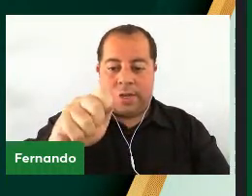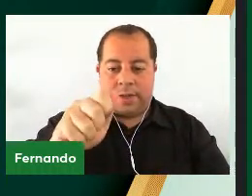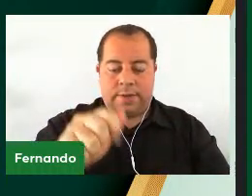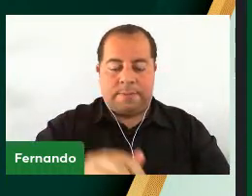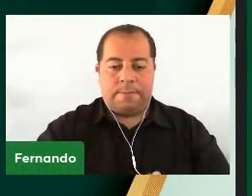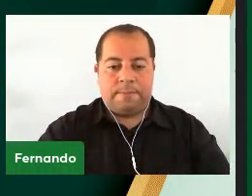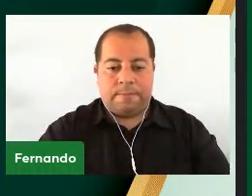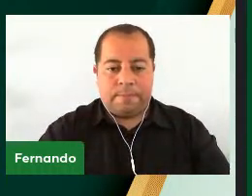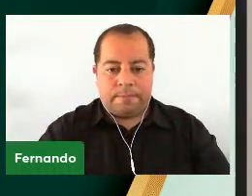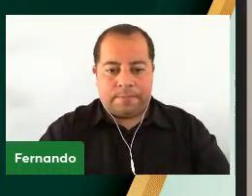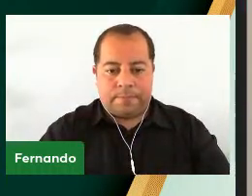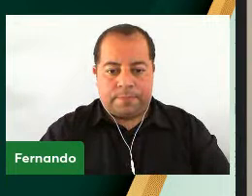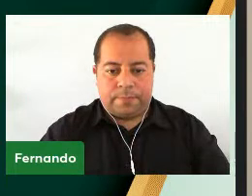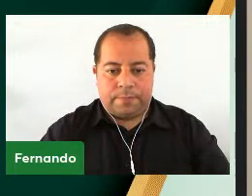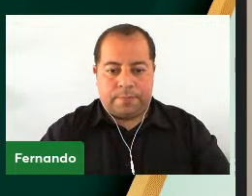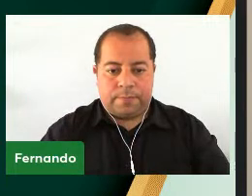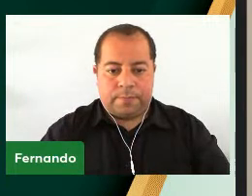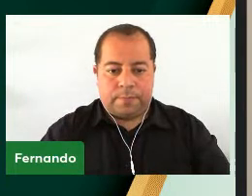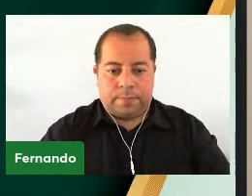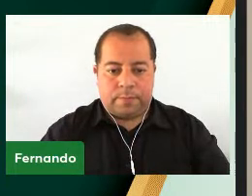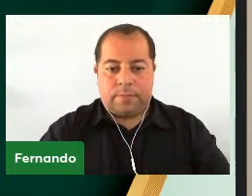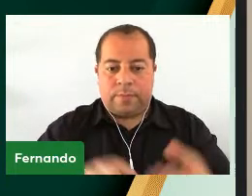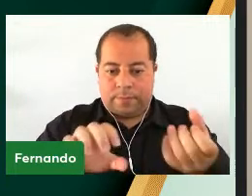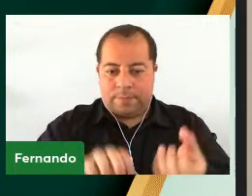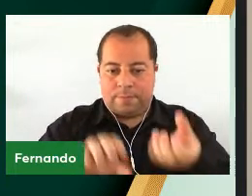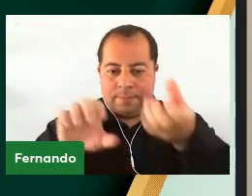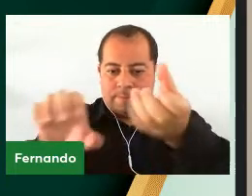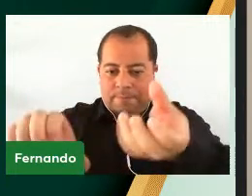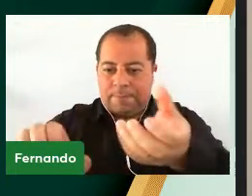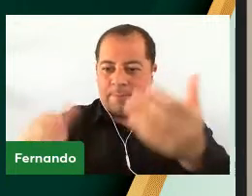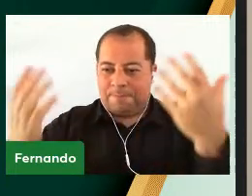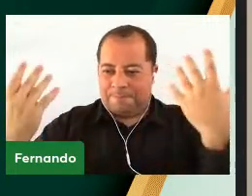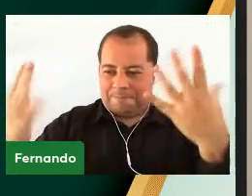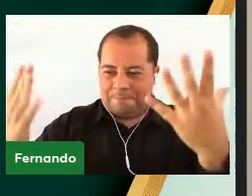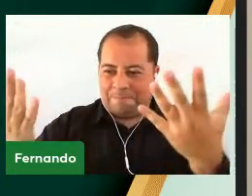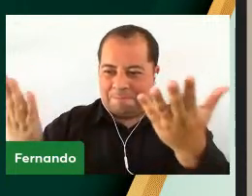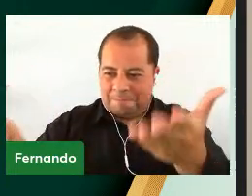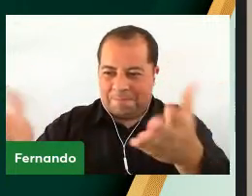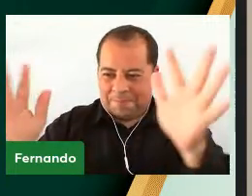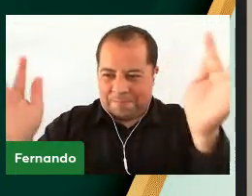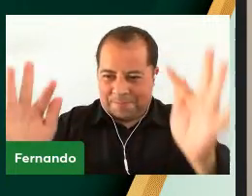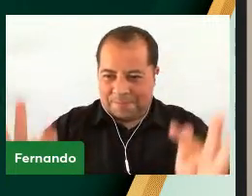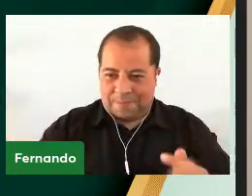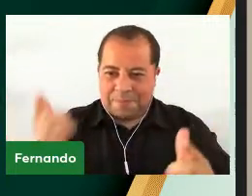Aos meus amigos